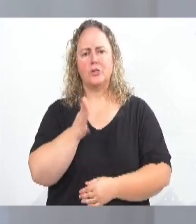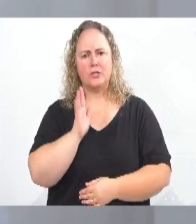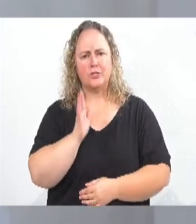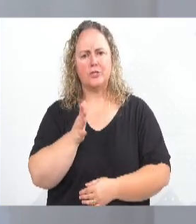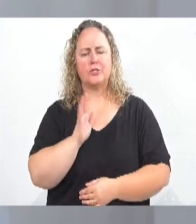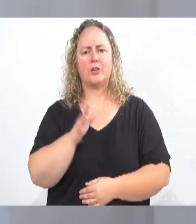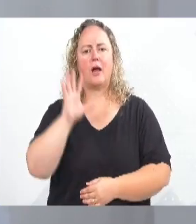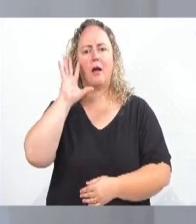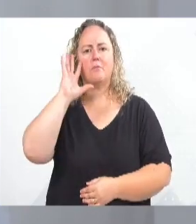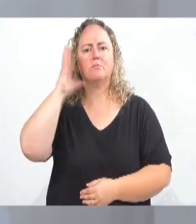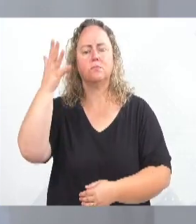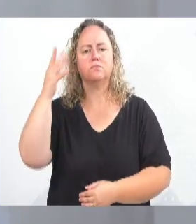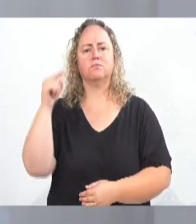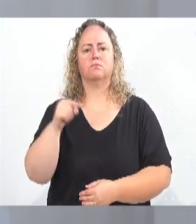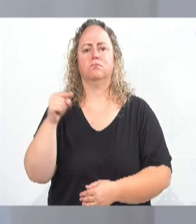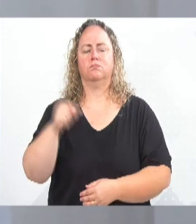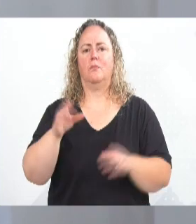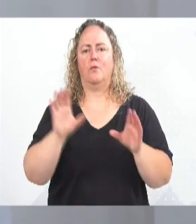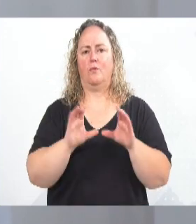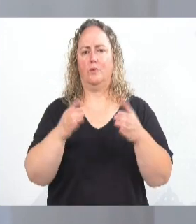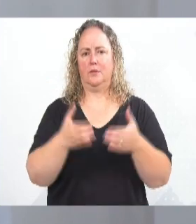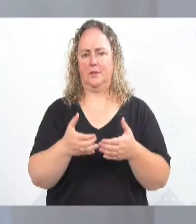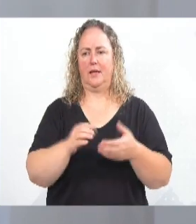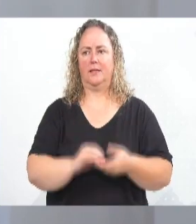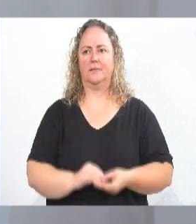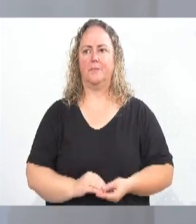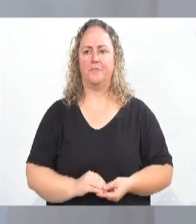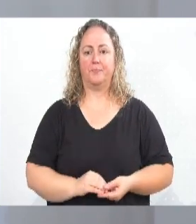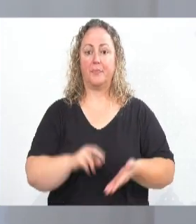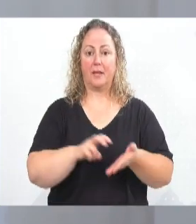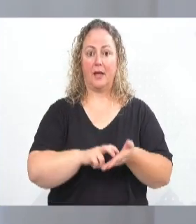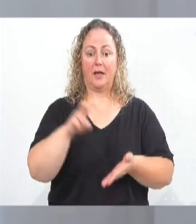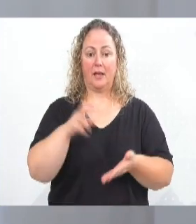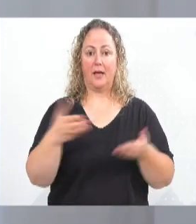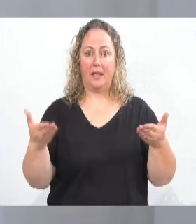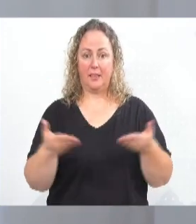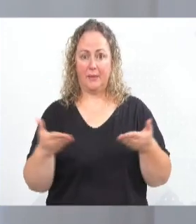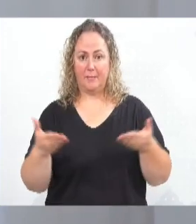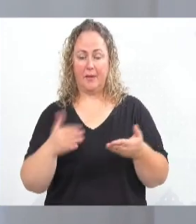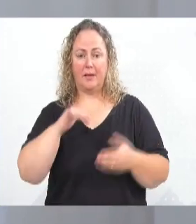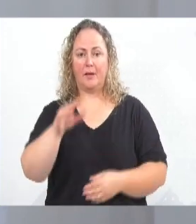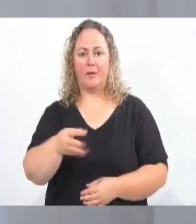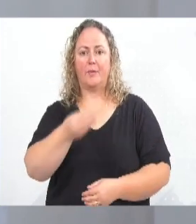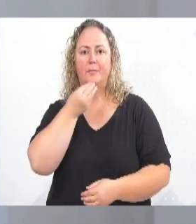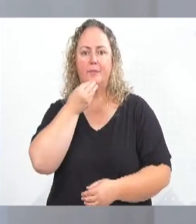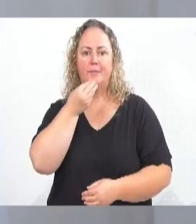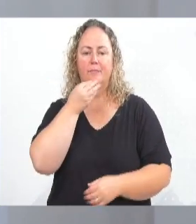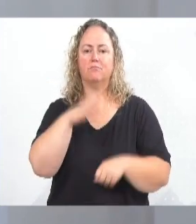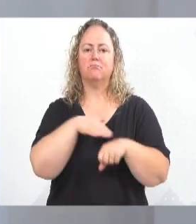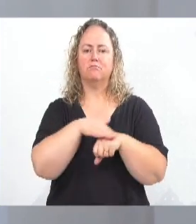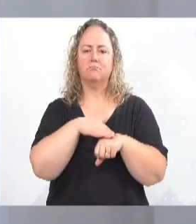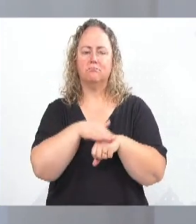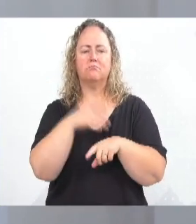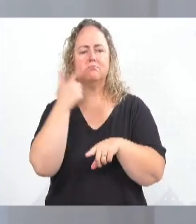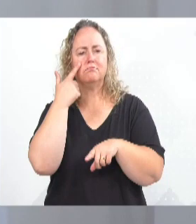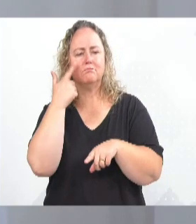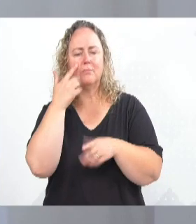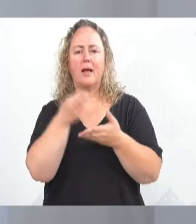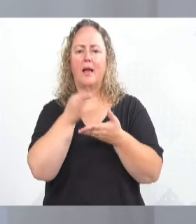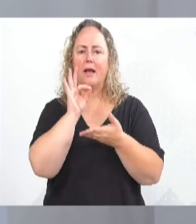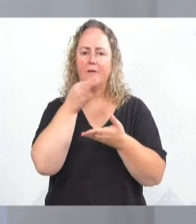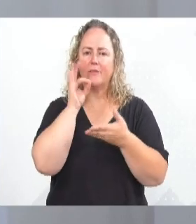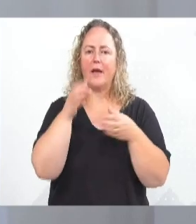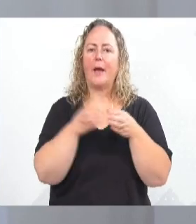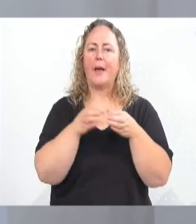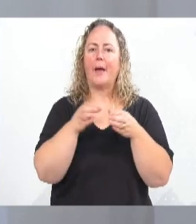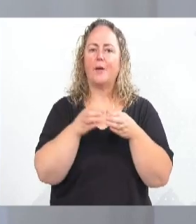e resolvidas pela comunidade. Hoje, na parte da manhã, tive a oportunidade de tomar um delicioso café, café com o grupo de